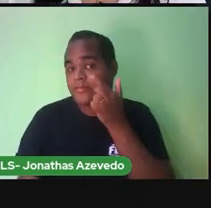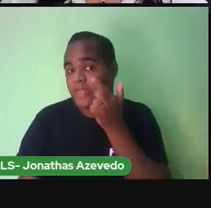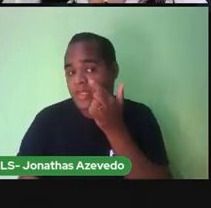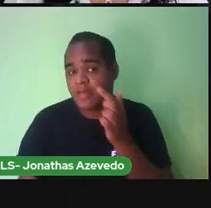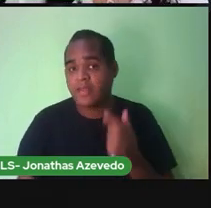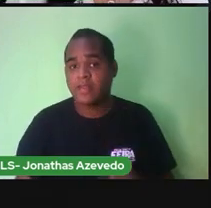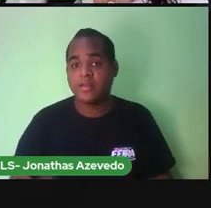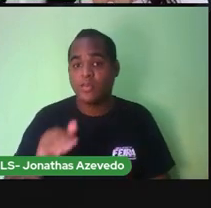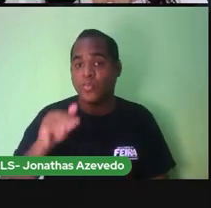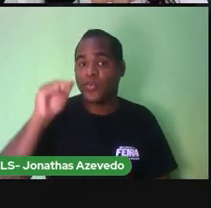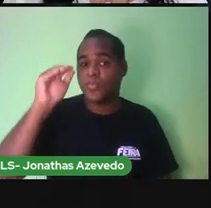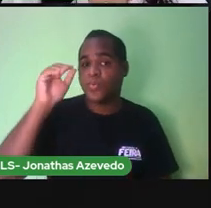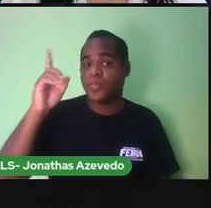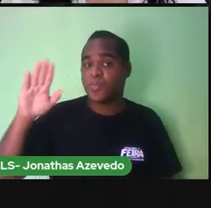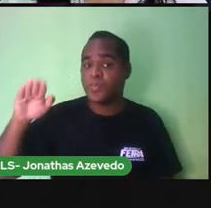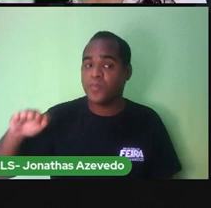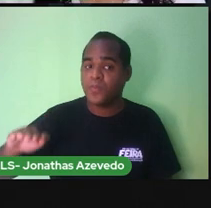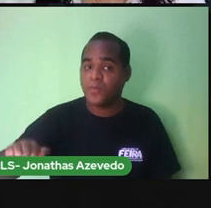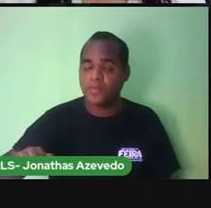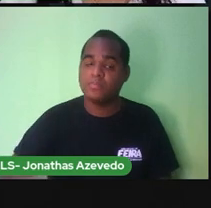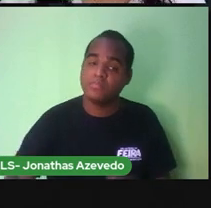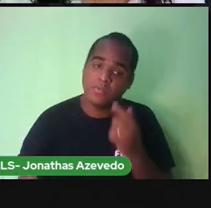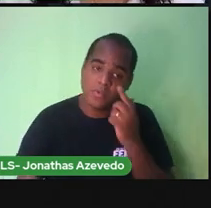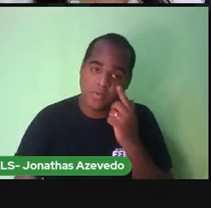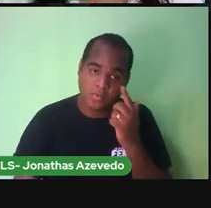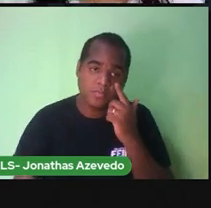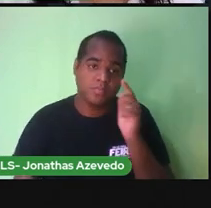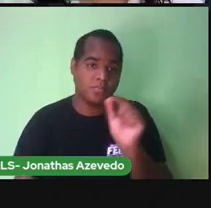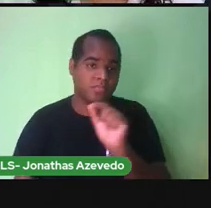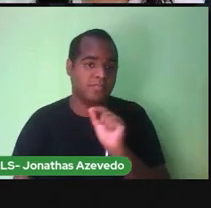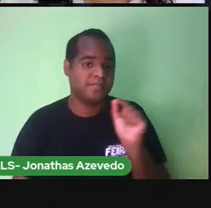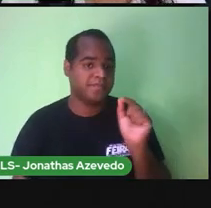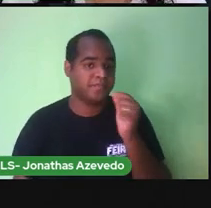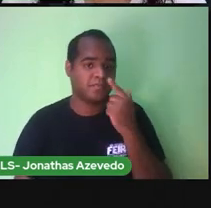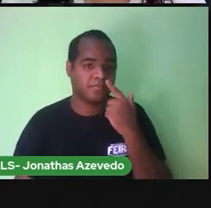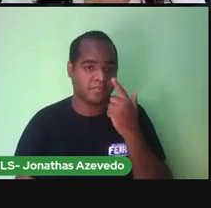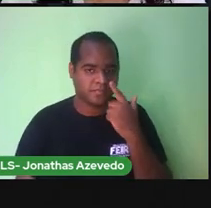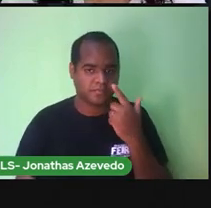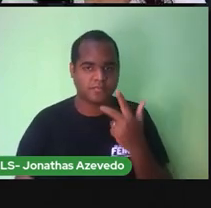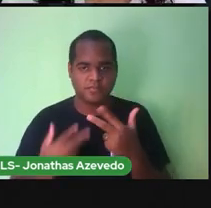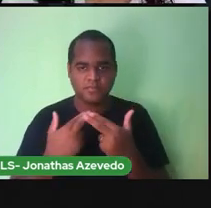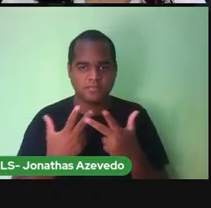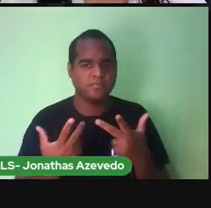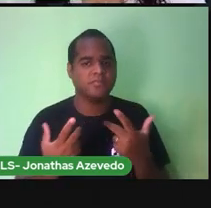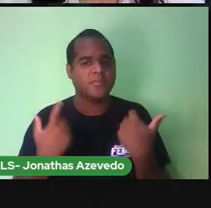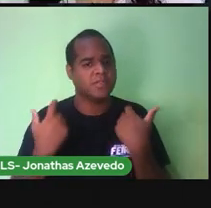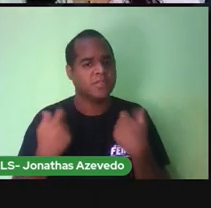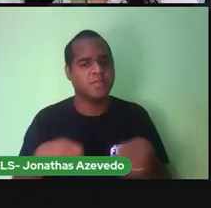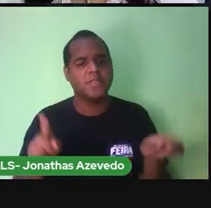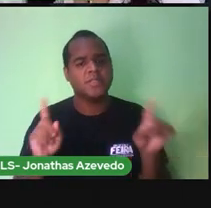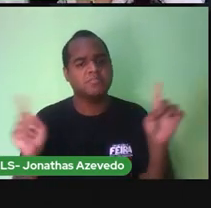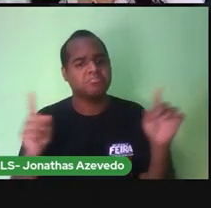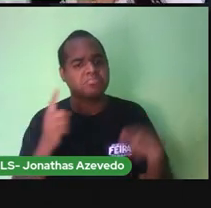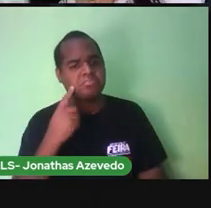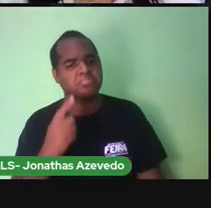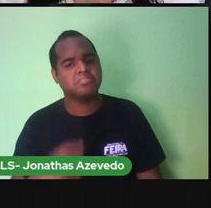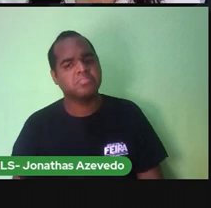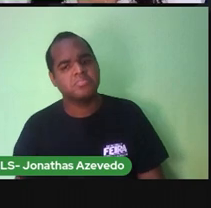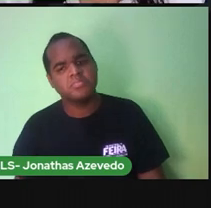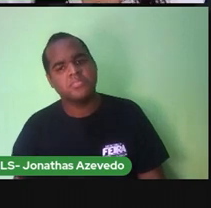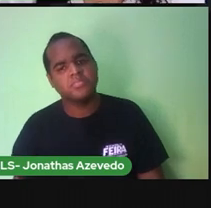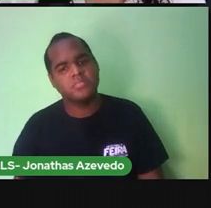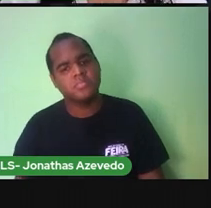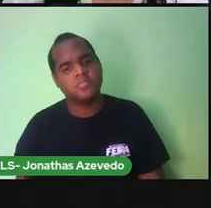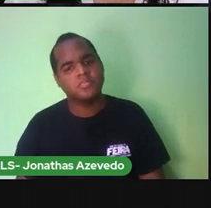E quem é o menor A gente pode fazer Essa classificação Sem precisar Da régua Mas como a gente está